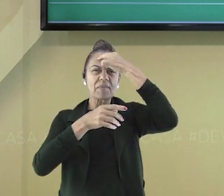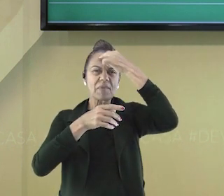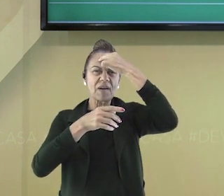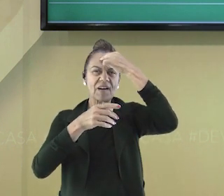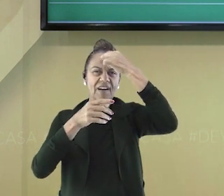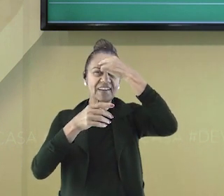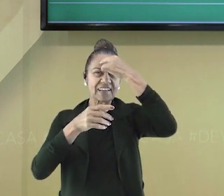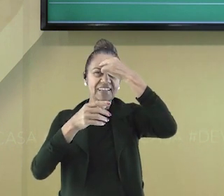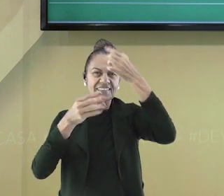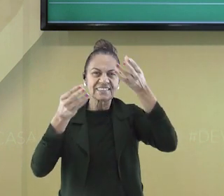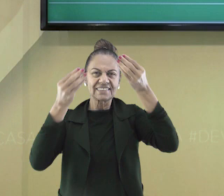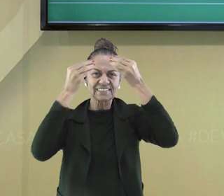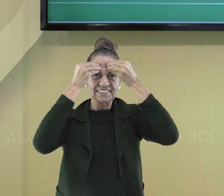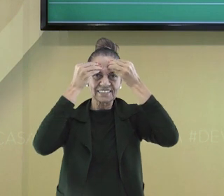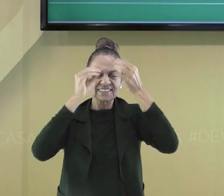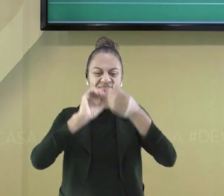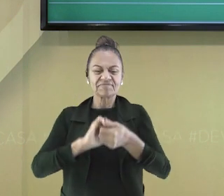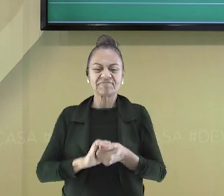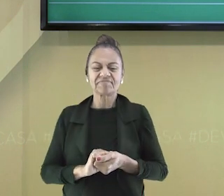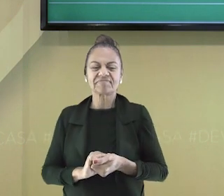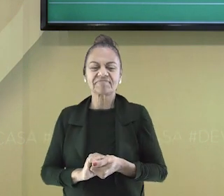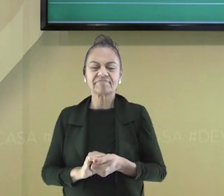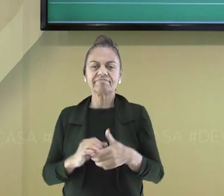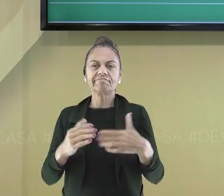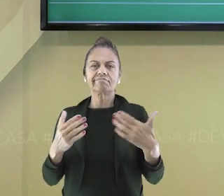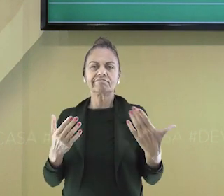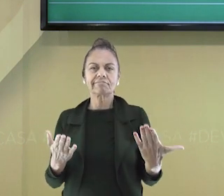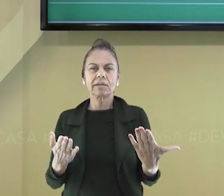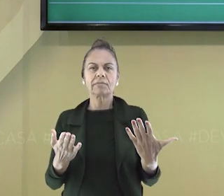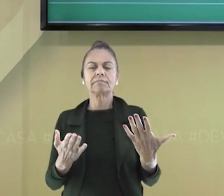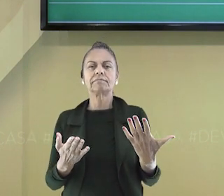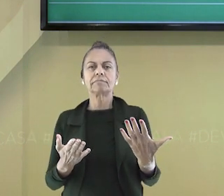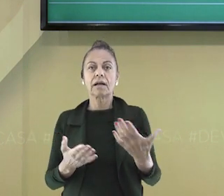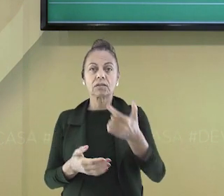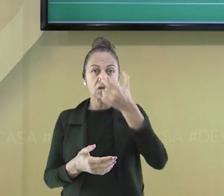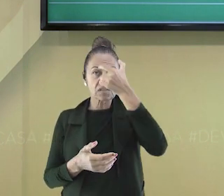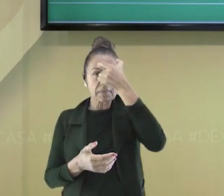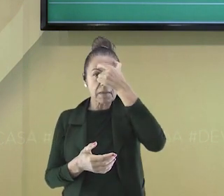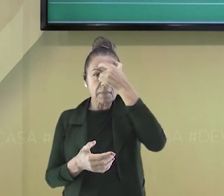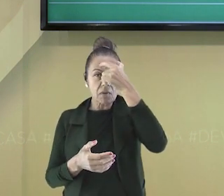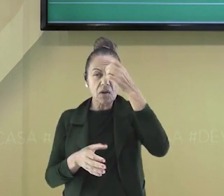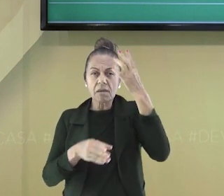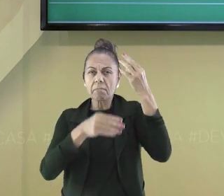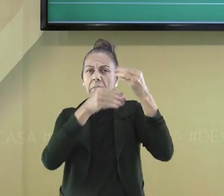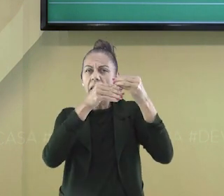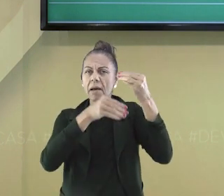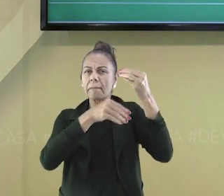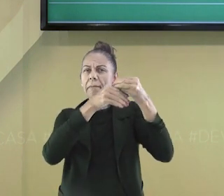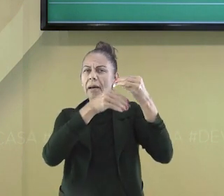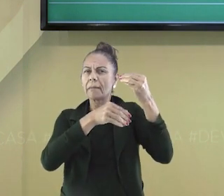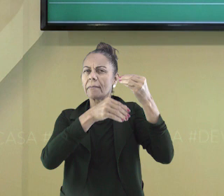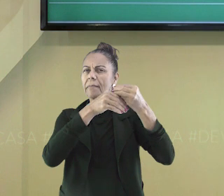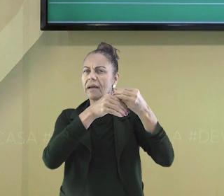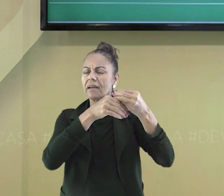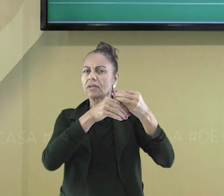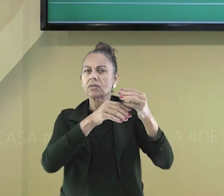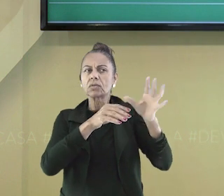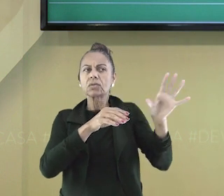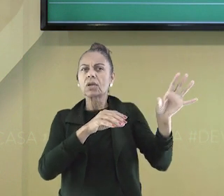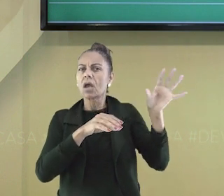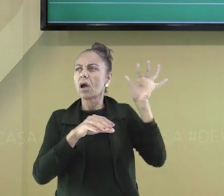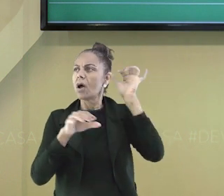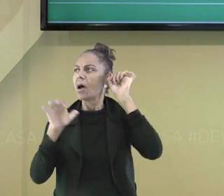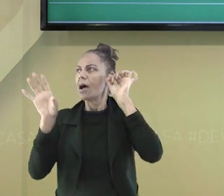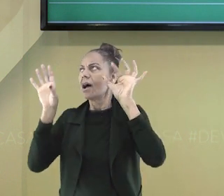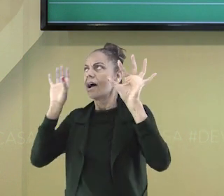memória. Já que estamos falando sobre saber ouvir, e que nossas memórias são construídas através